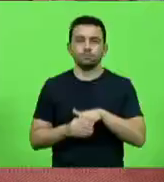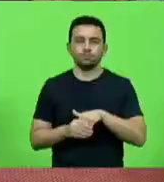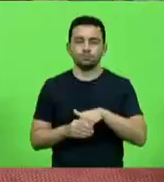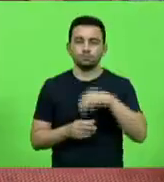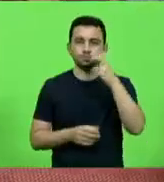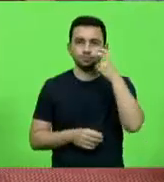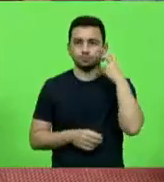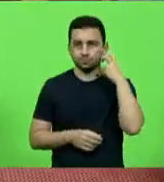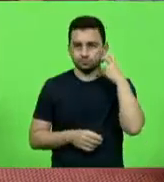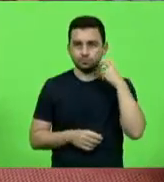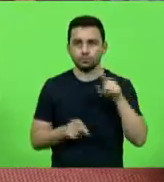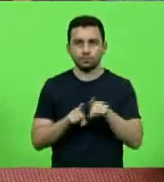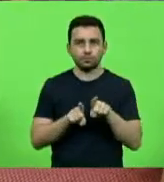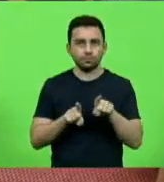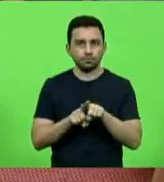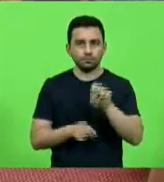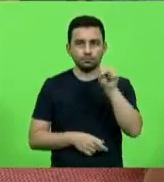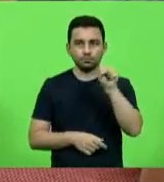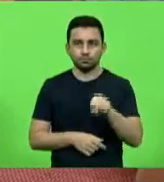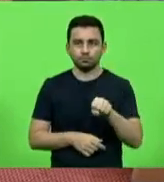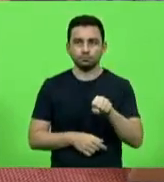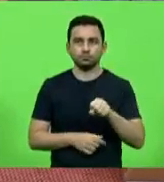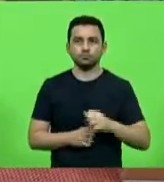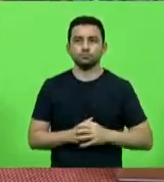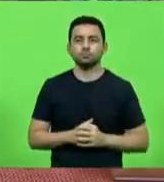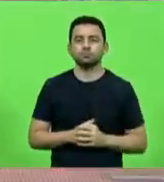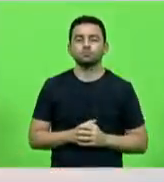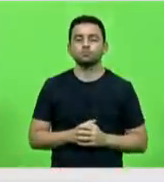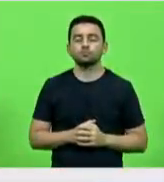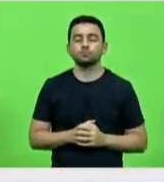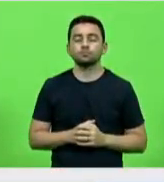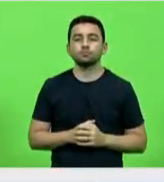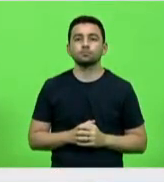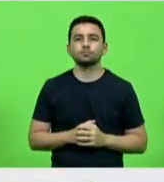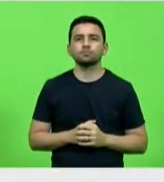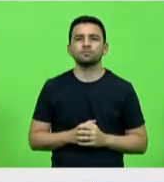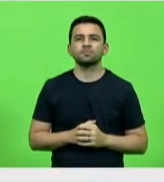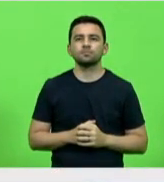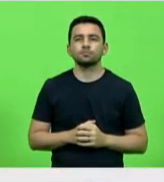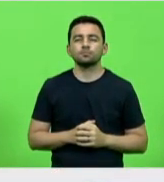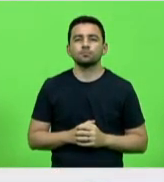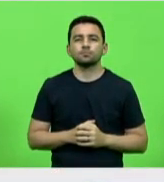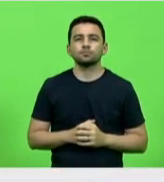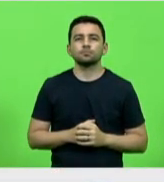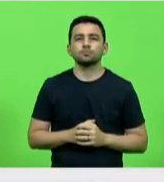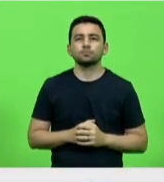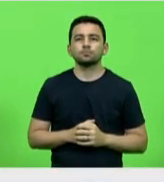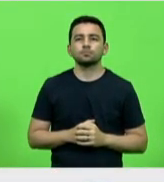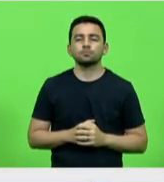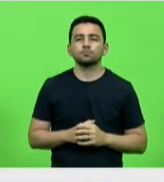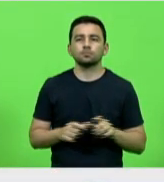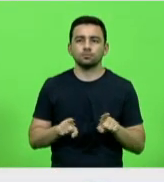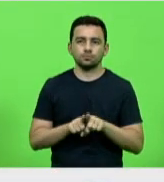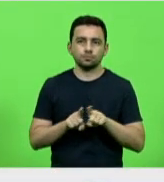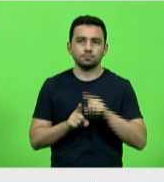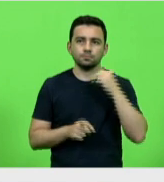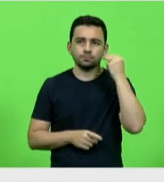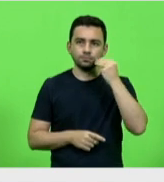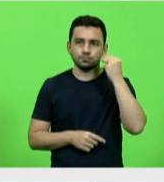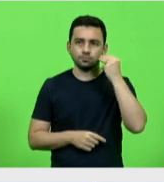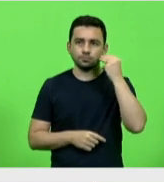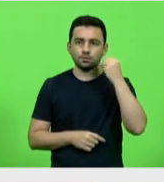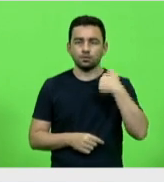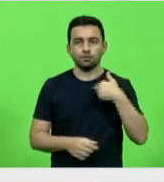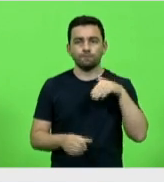Voto sim. Deputado Luiz Fernando Vampiro vota sim, senhor presidente. Como vota o deputado Március Machado. Voto